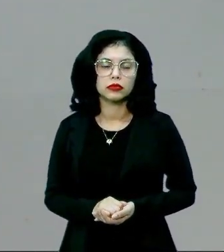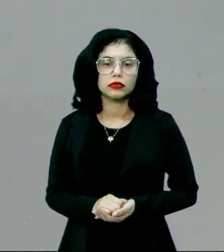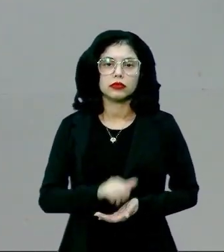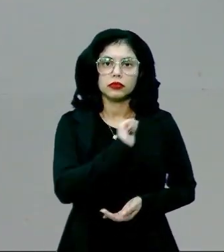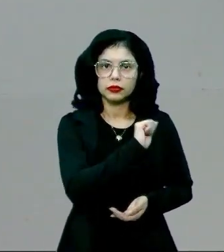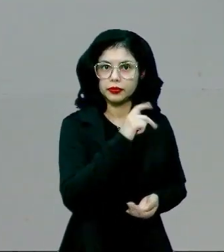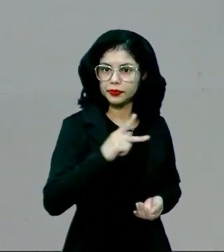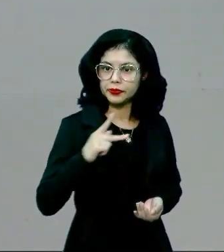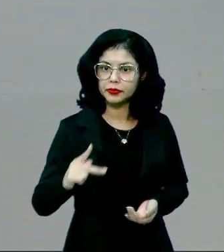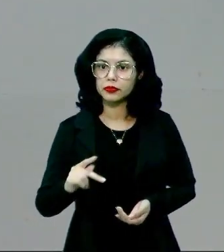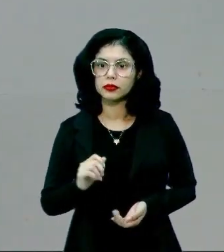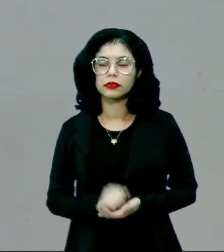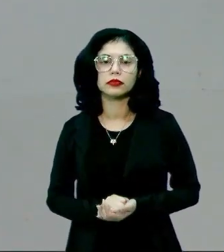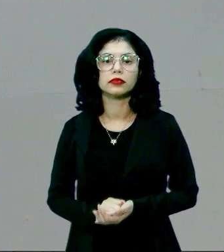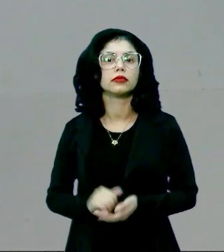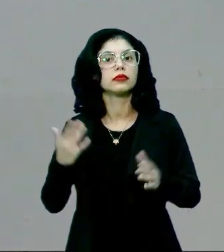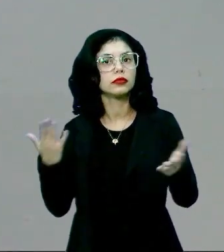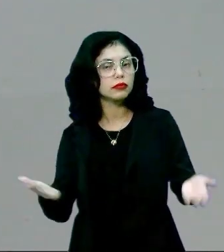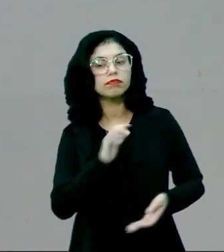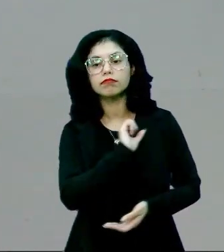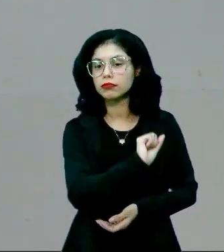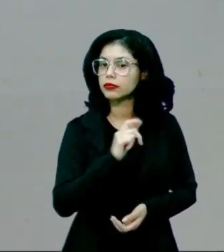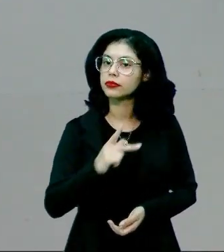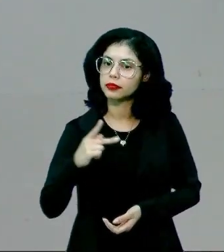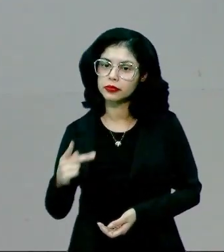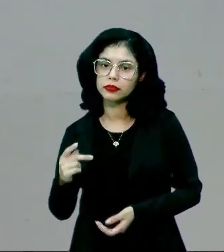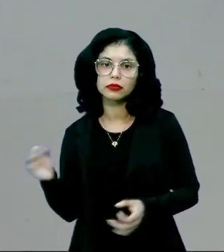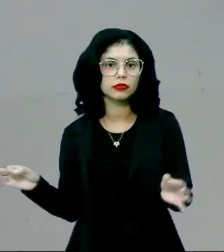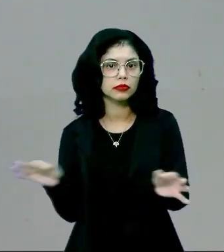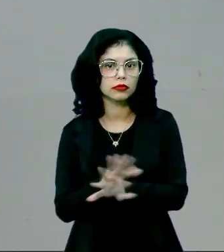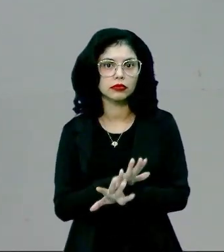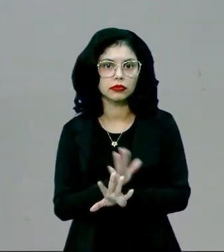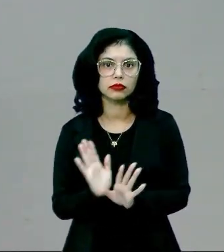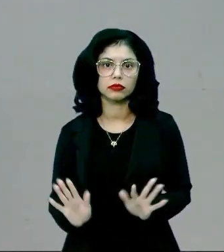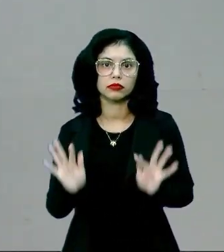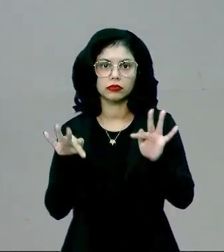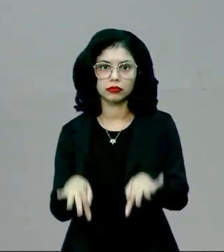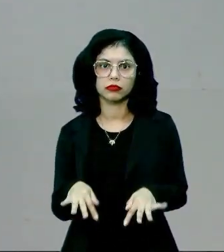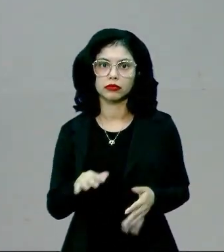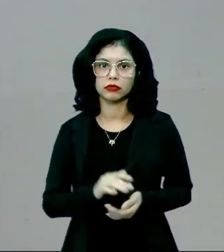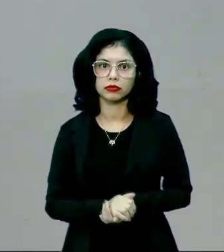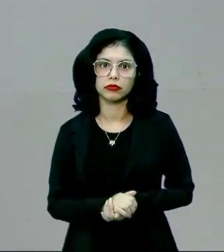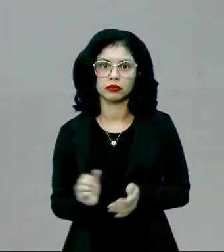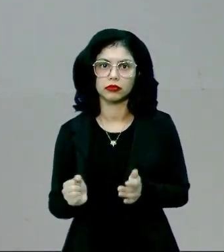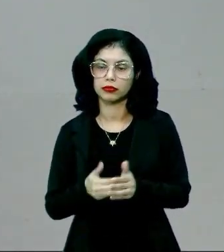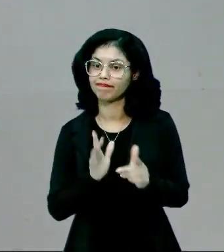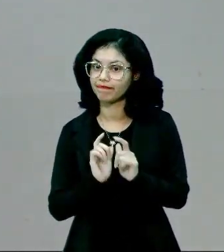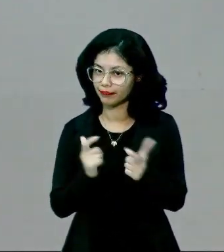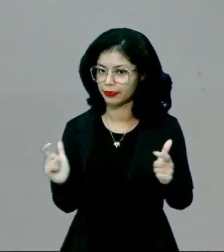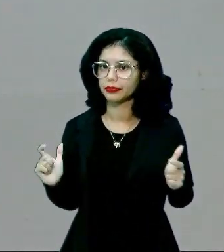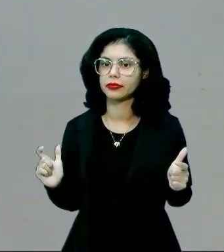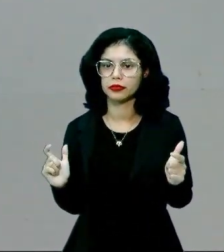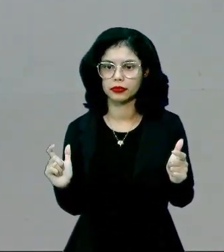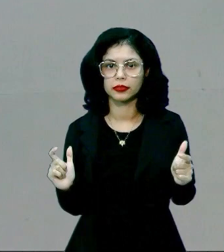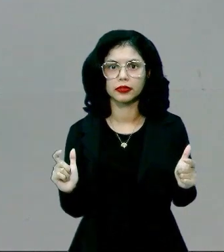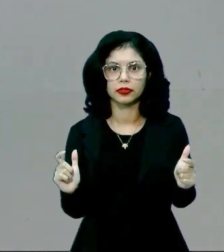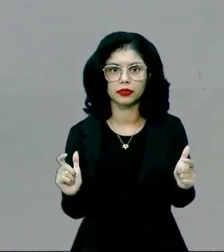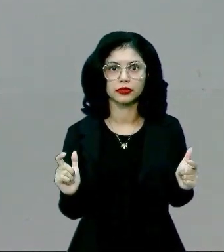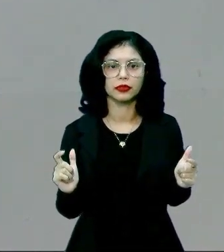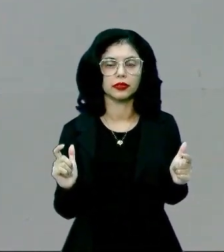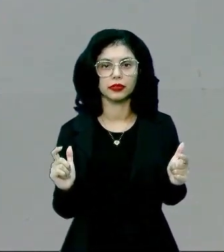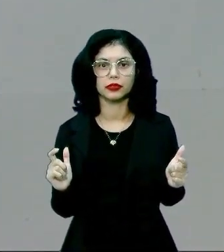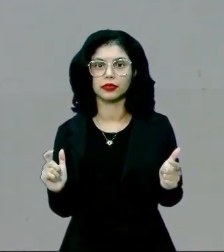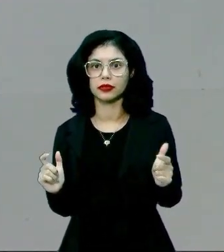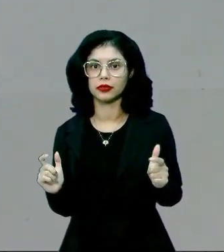aplicativos. E esses aplicativos, eles acabam cumprindo com finalidades muito grandes, né? Aliás,